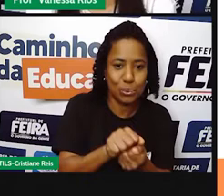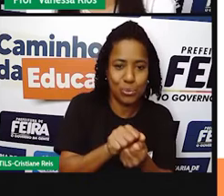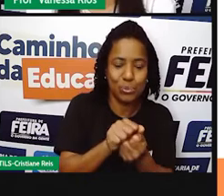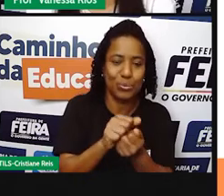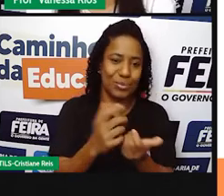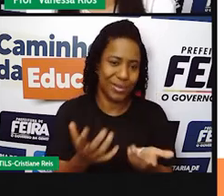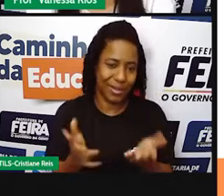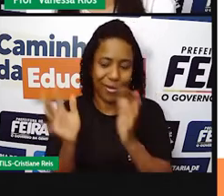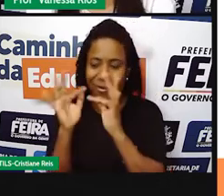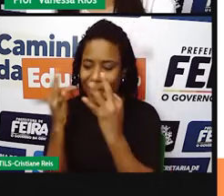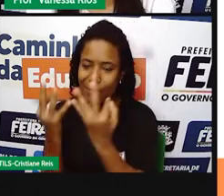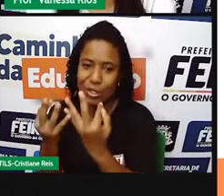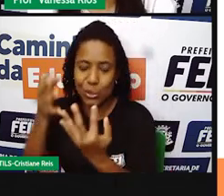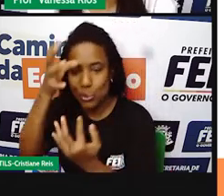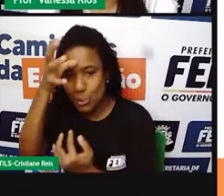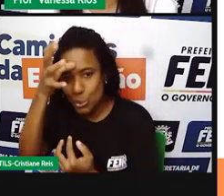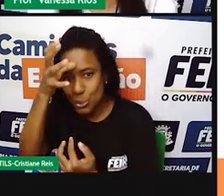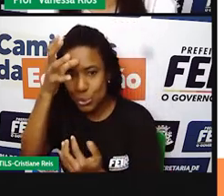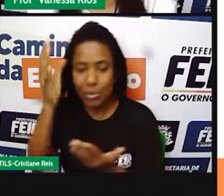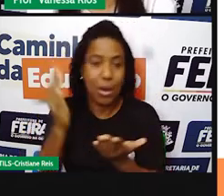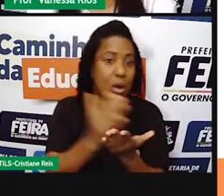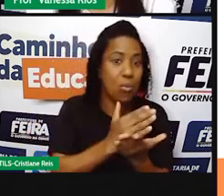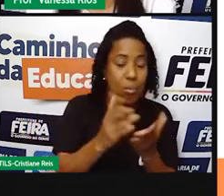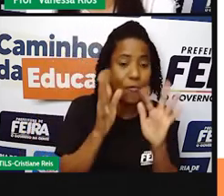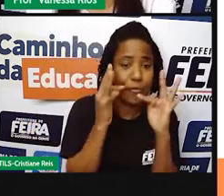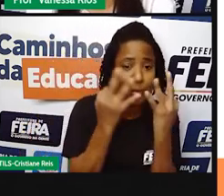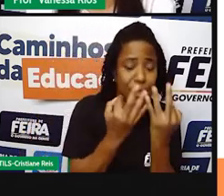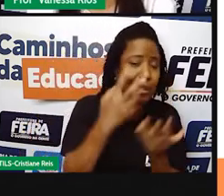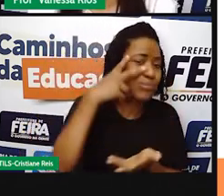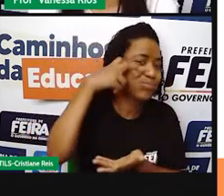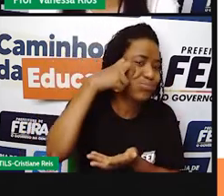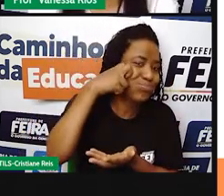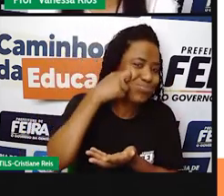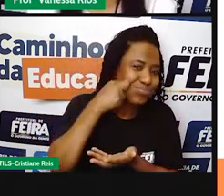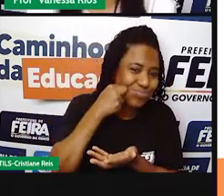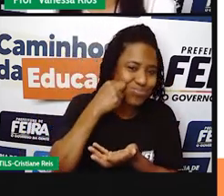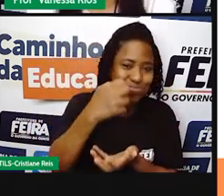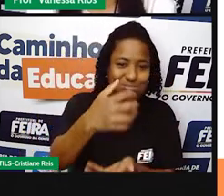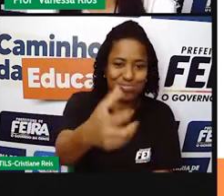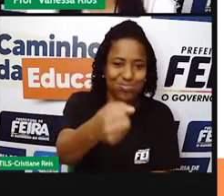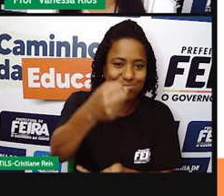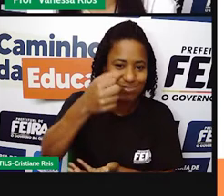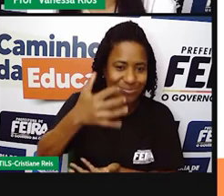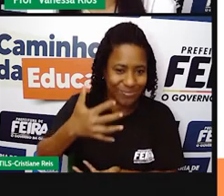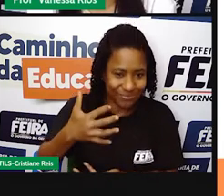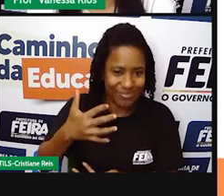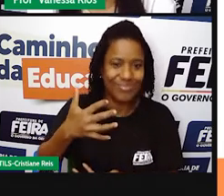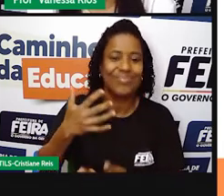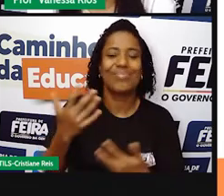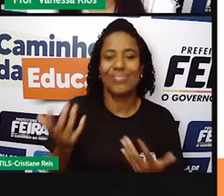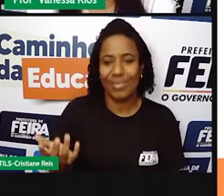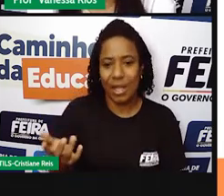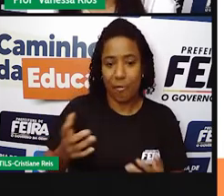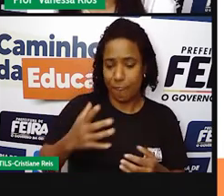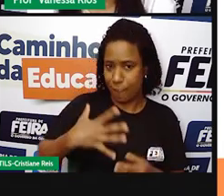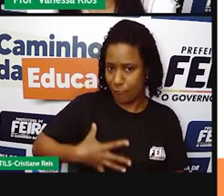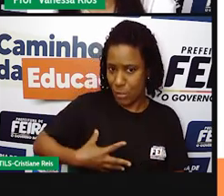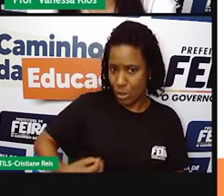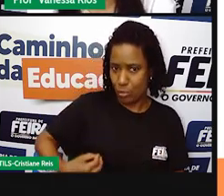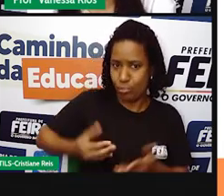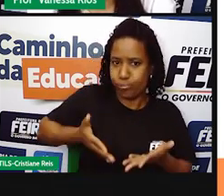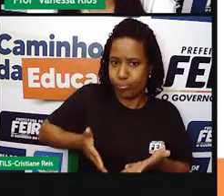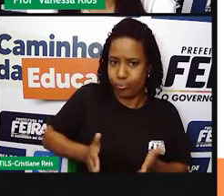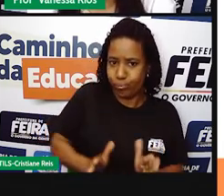Famílias onde os filhos são adotivos, né? Não são filhos biológicos, né? São filhos aí que os pais pegam para